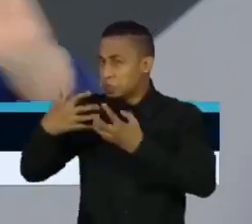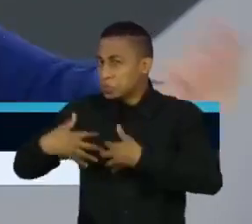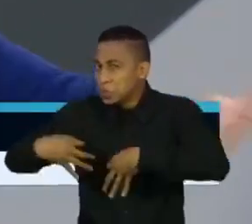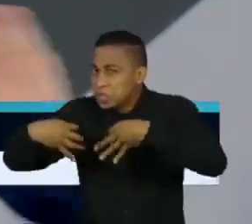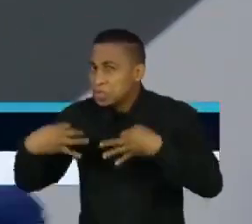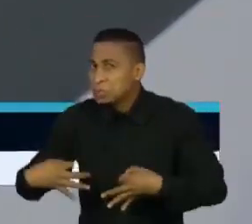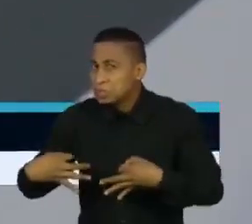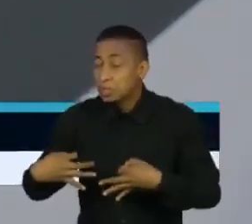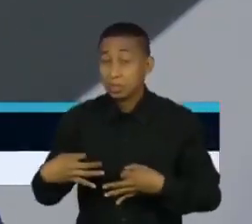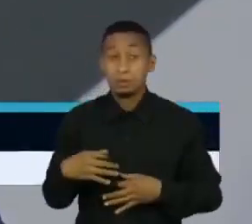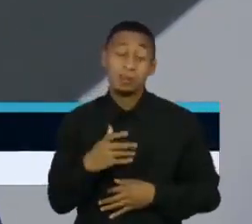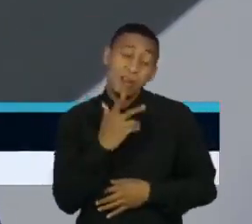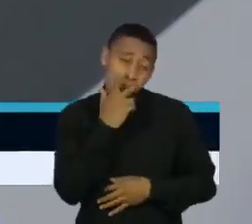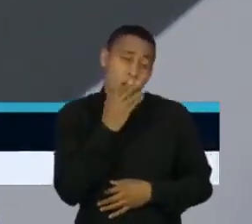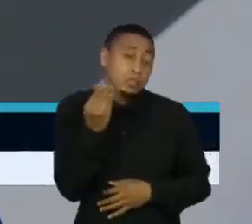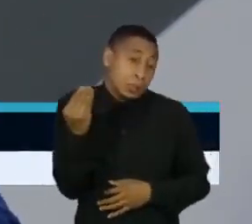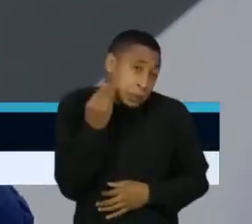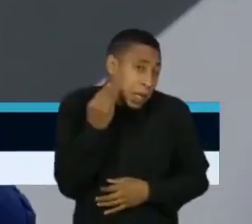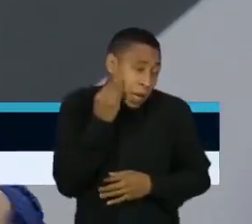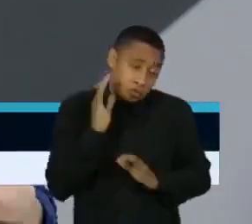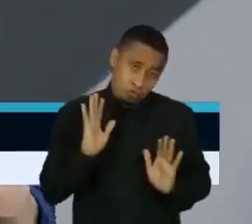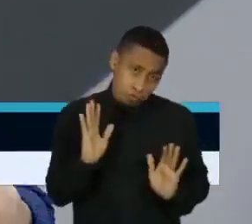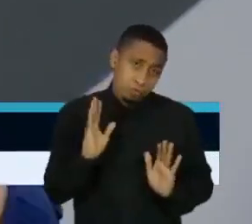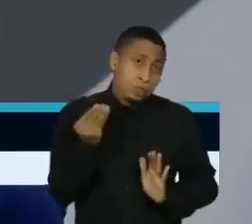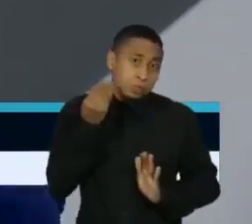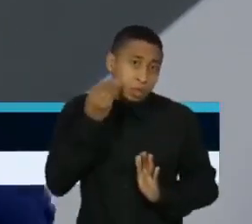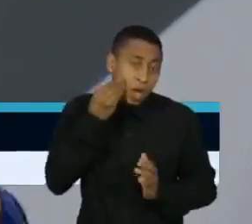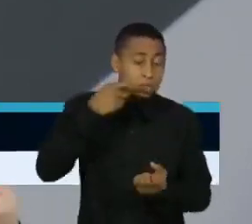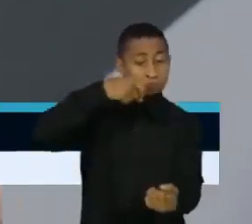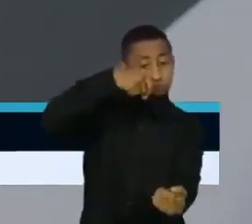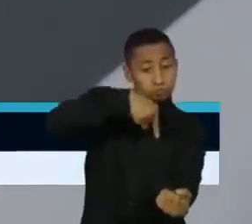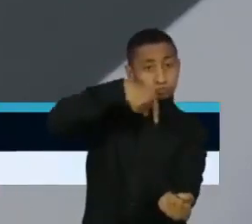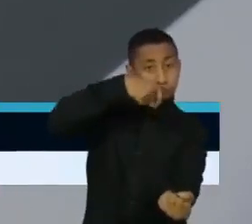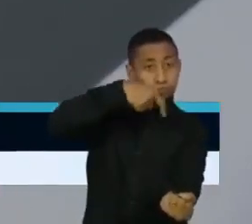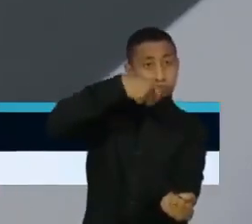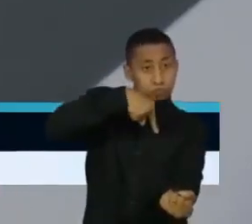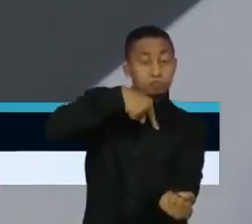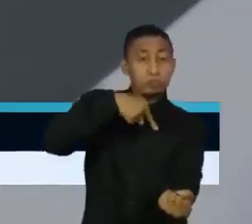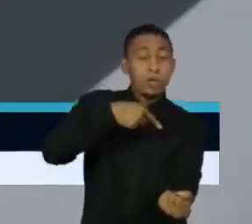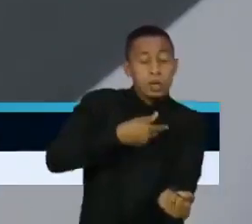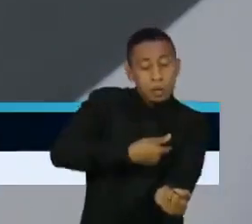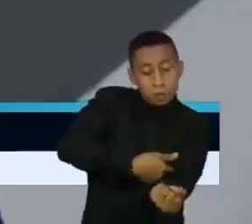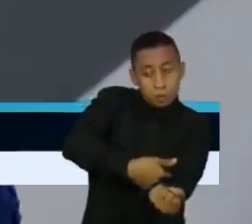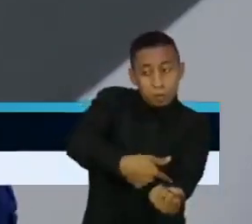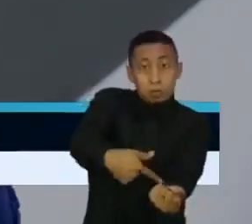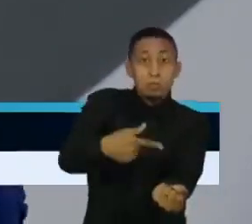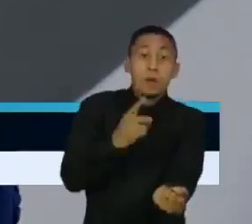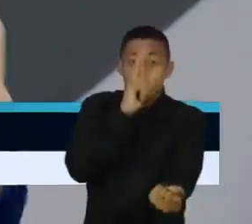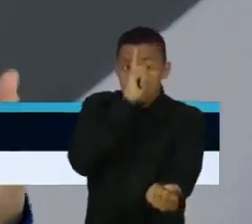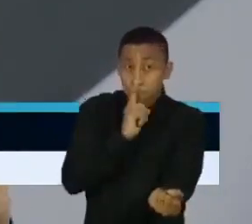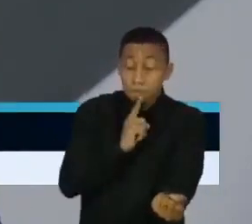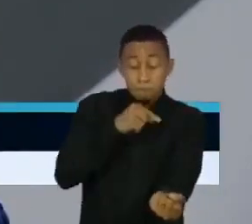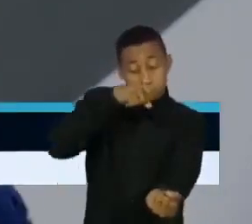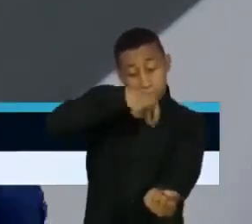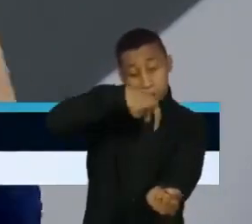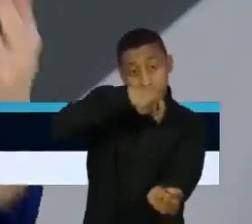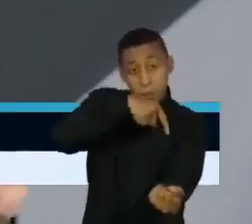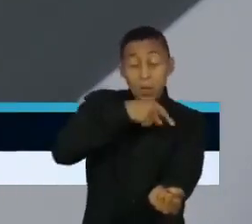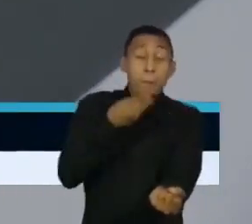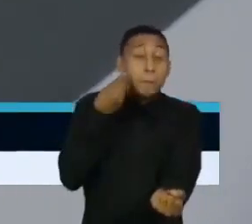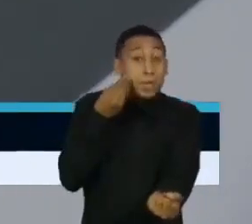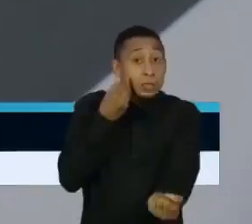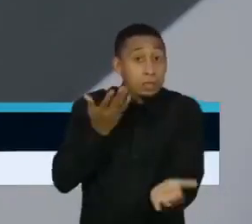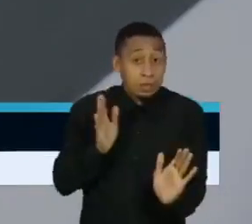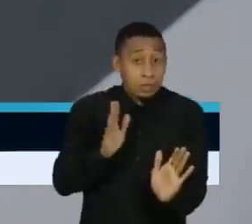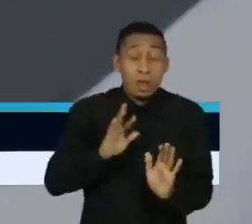tentativa, que é exatamente o que eles vão fazer. É um teste, vamos ver que resultados que vão ter. Não é algo trivial, não é